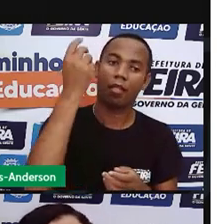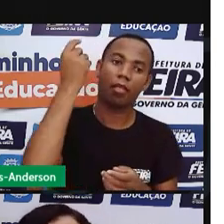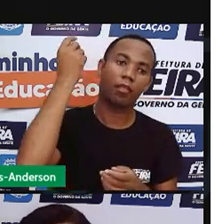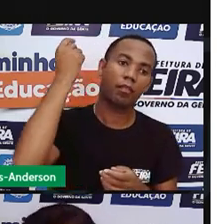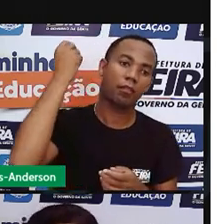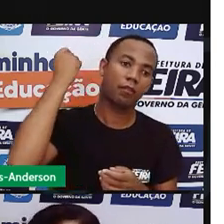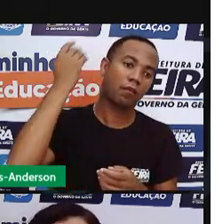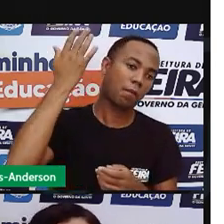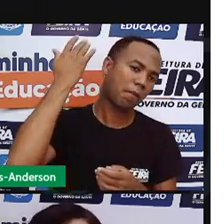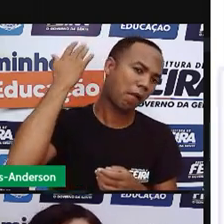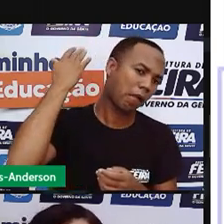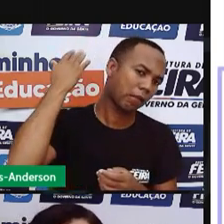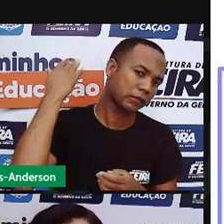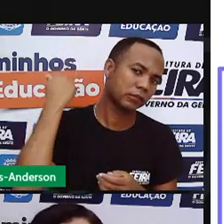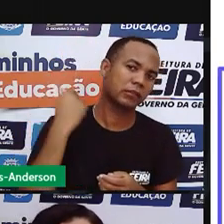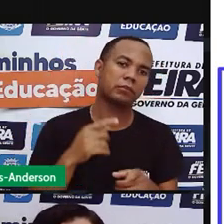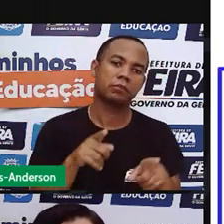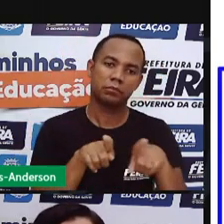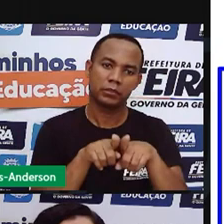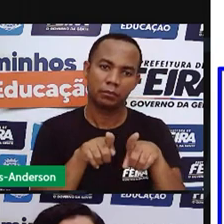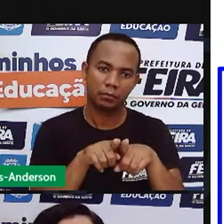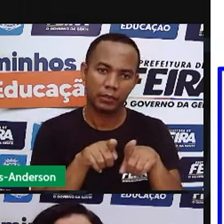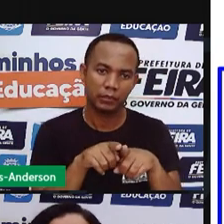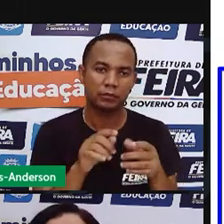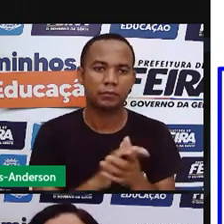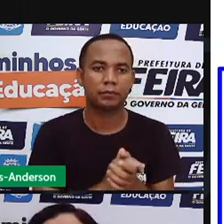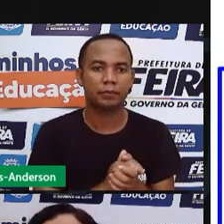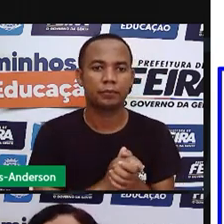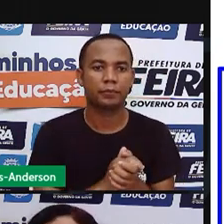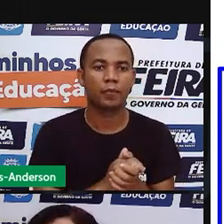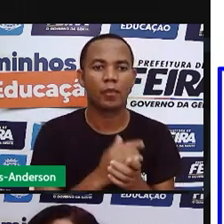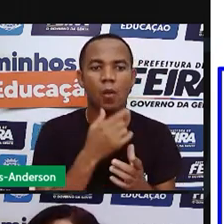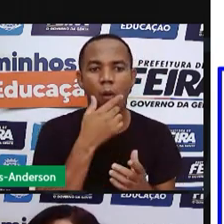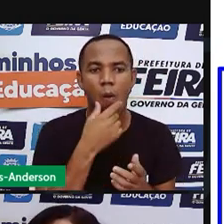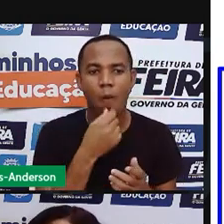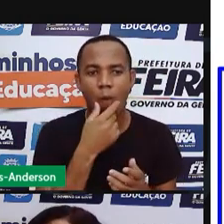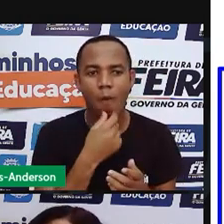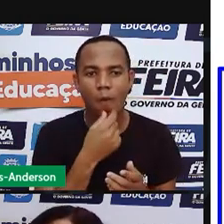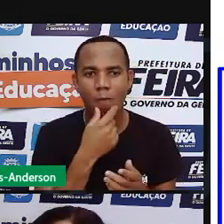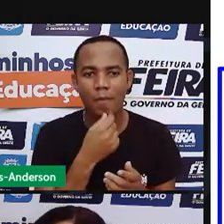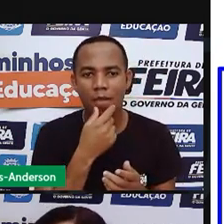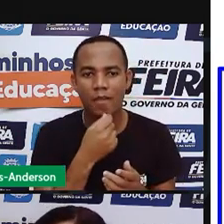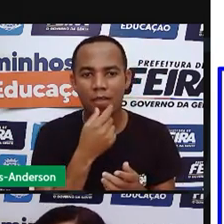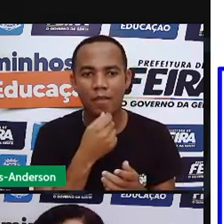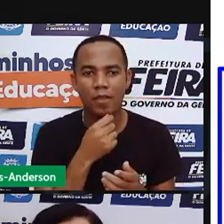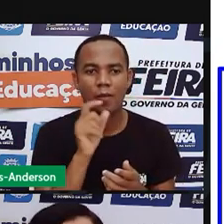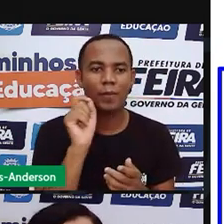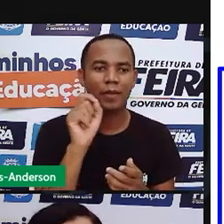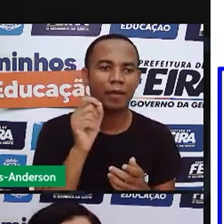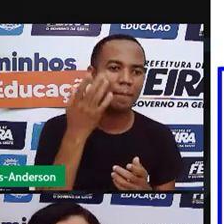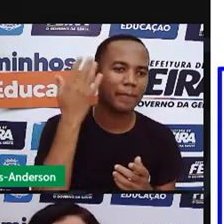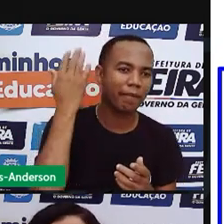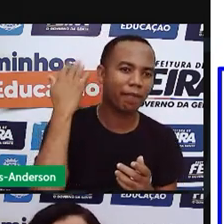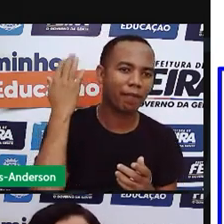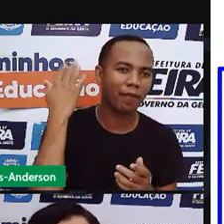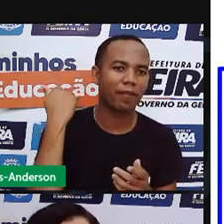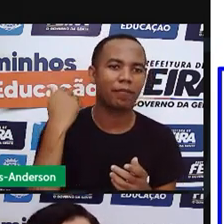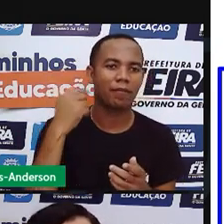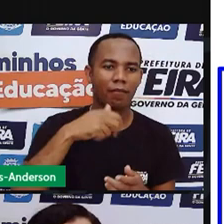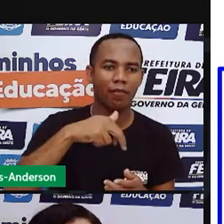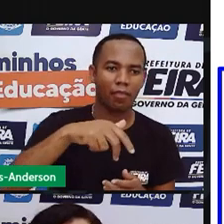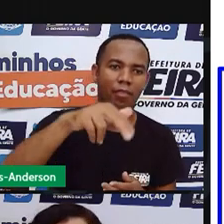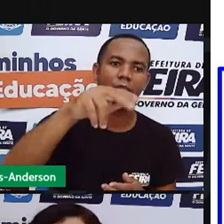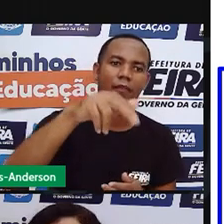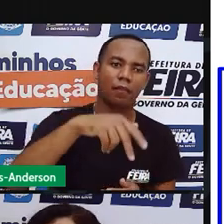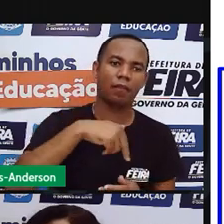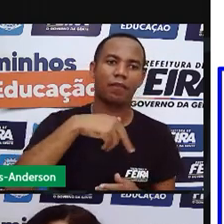antiga quanto a agricultura. O homem deixou de ser nômade, de ficar andando pra lá e